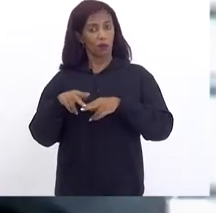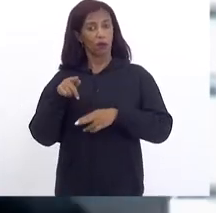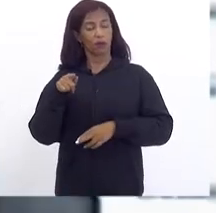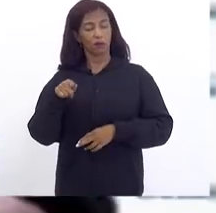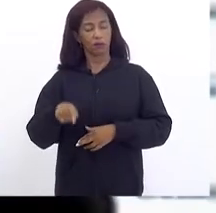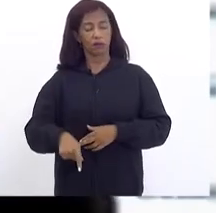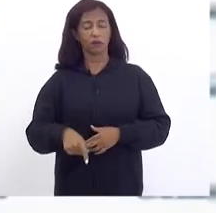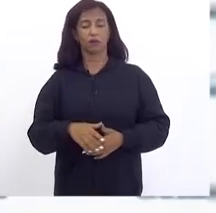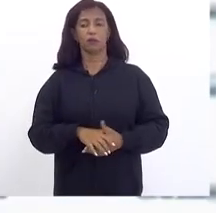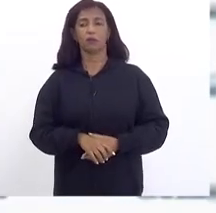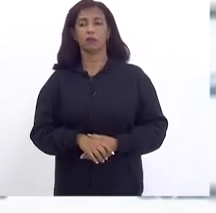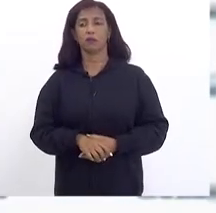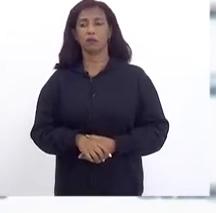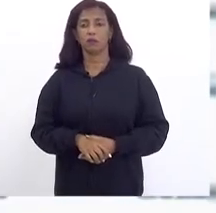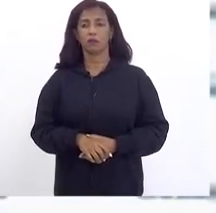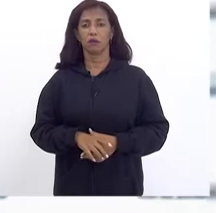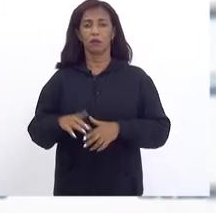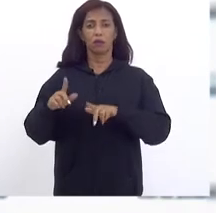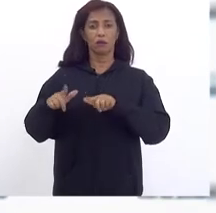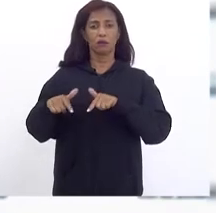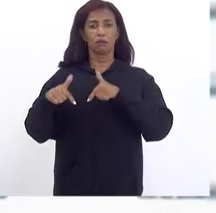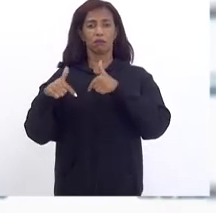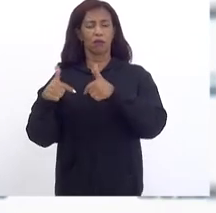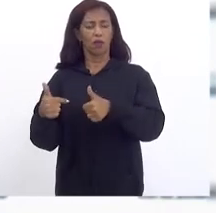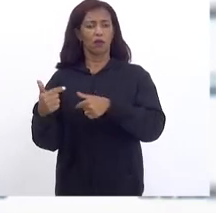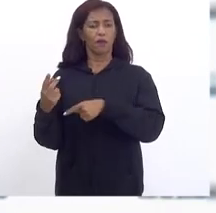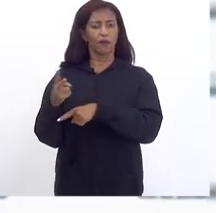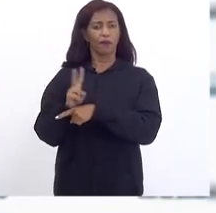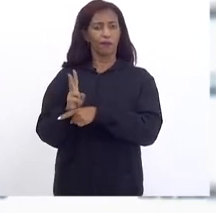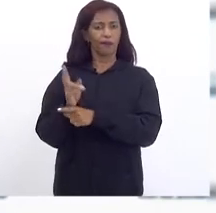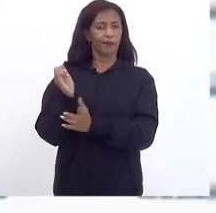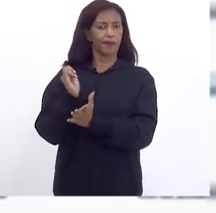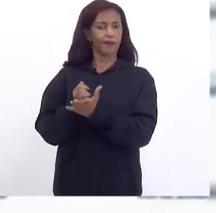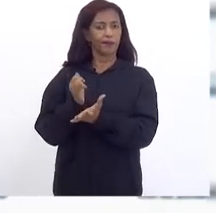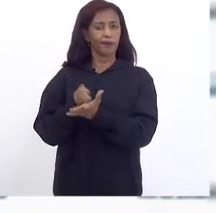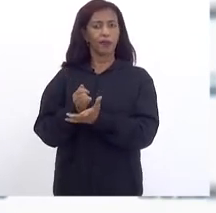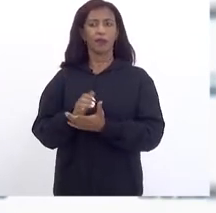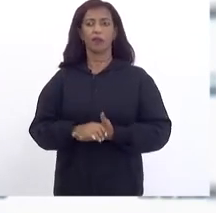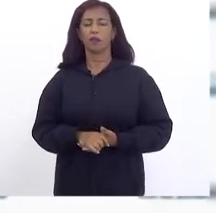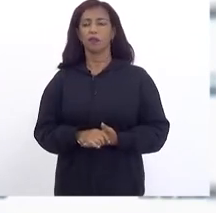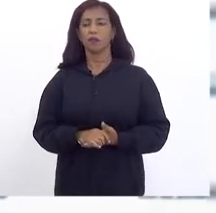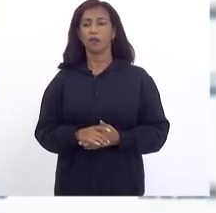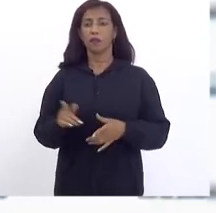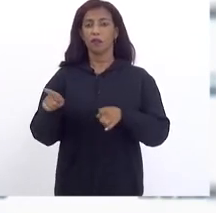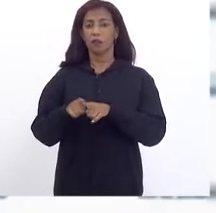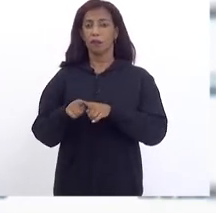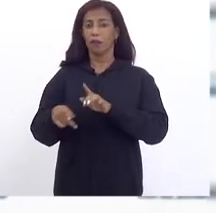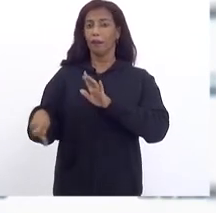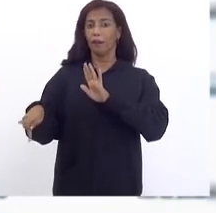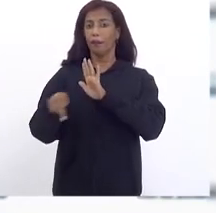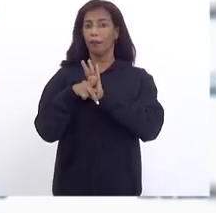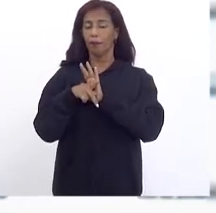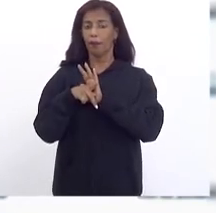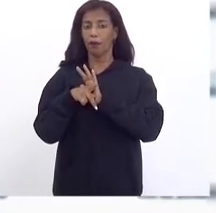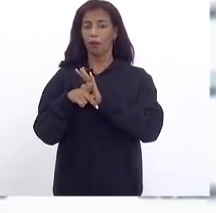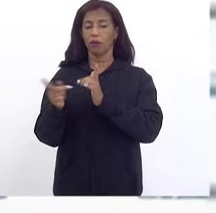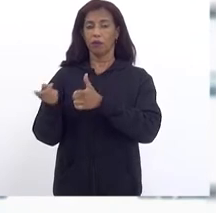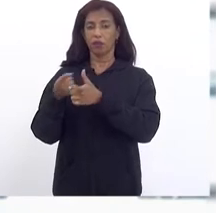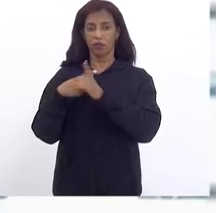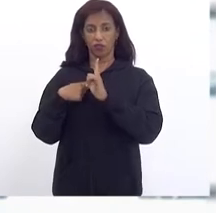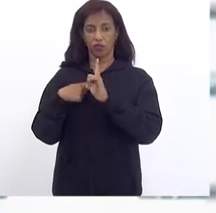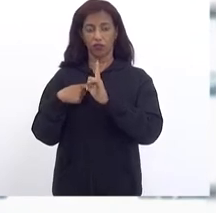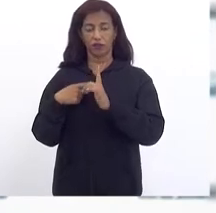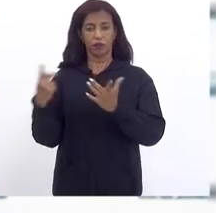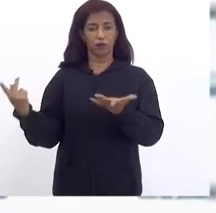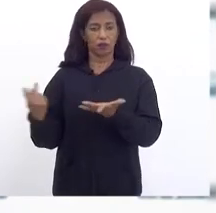ações De fiscalização Da receita Fora a própria Questão Da dívida ativa